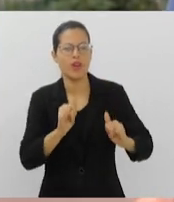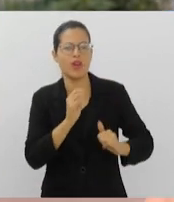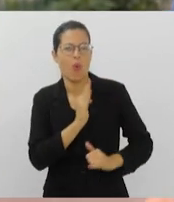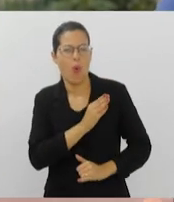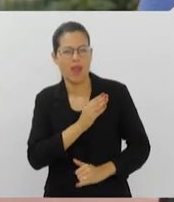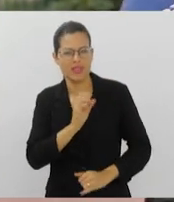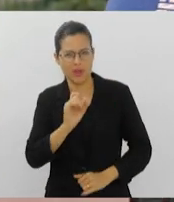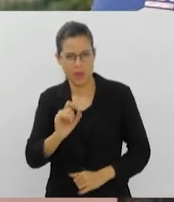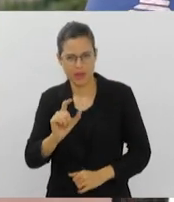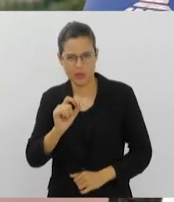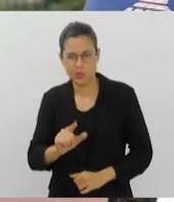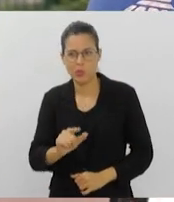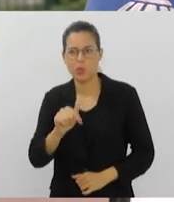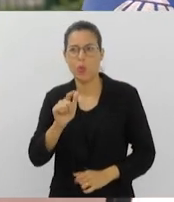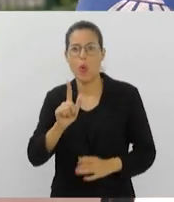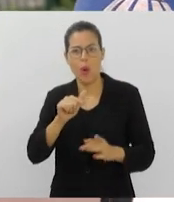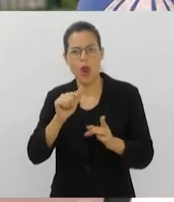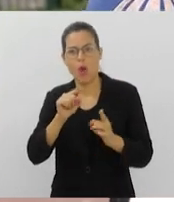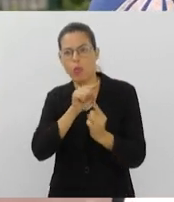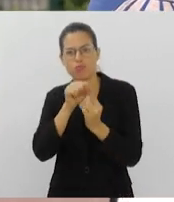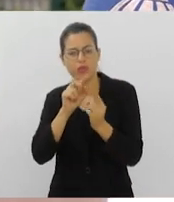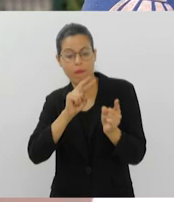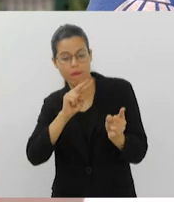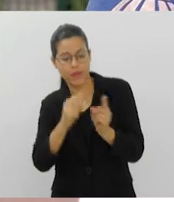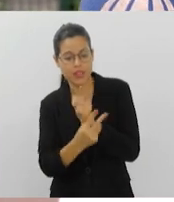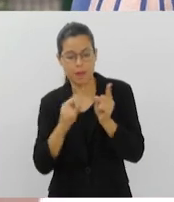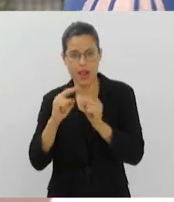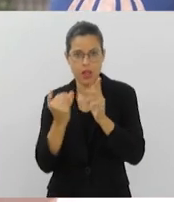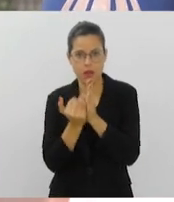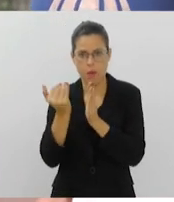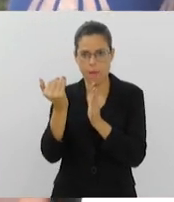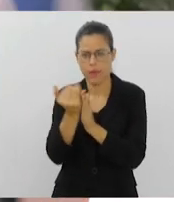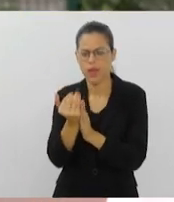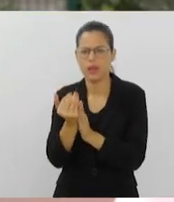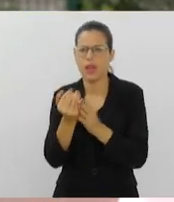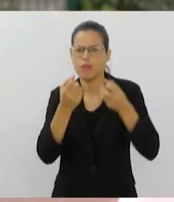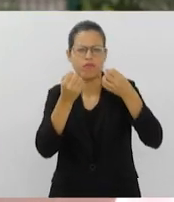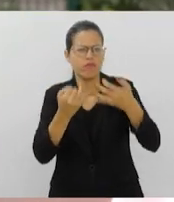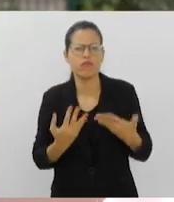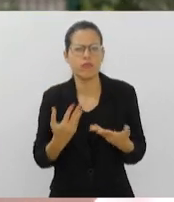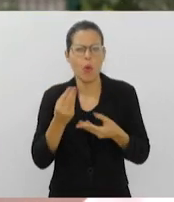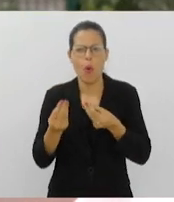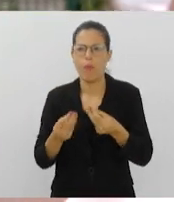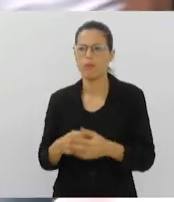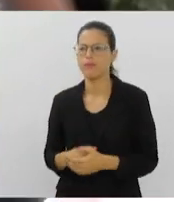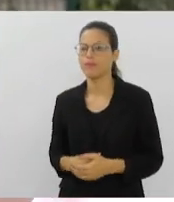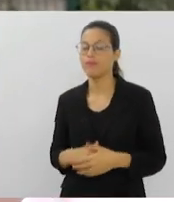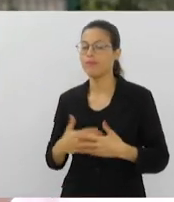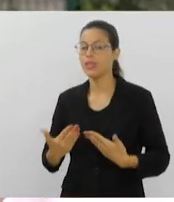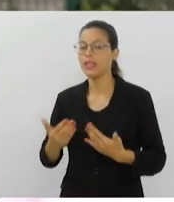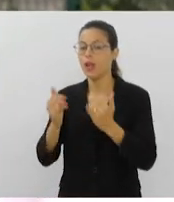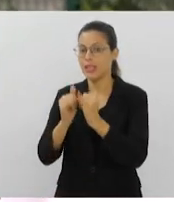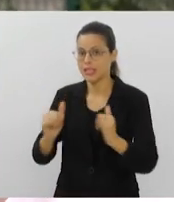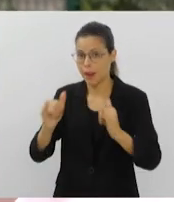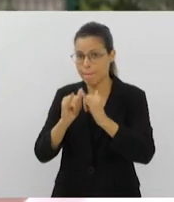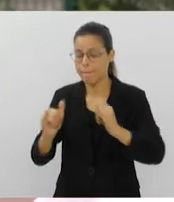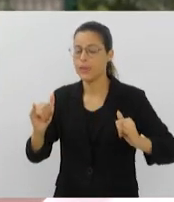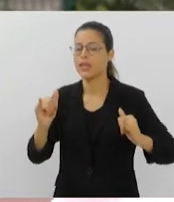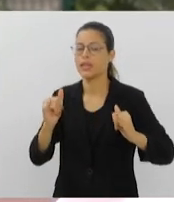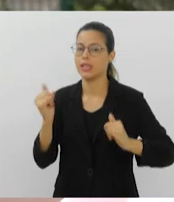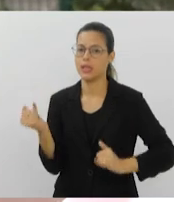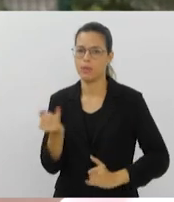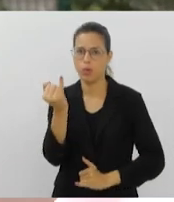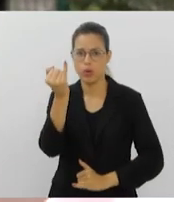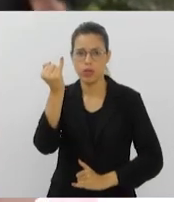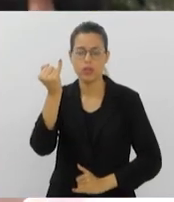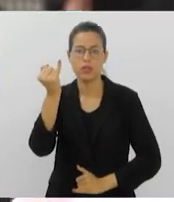objetivo dela é dar visibilidade a esse tema. Conta um pouquinho mais sobre essa campanha e também o porquê do Coração Azul. Então, essa campanha é importantíssima. É